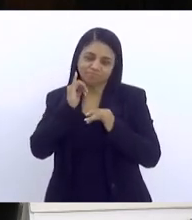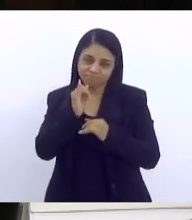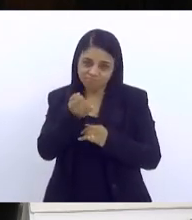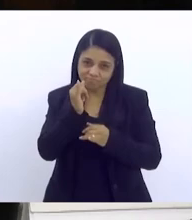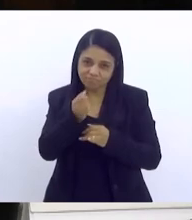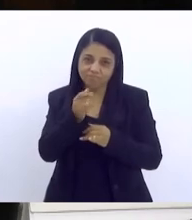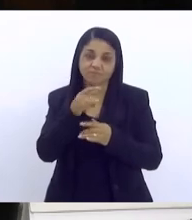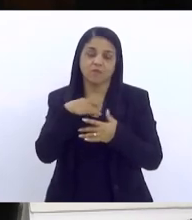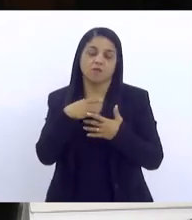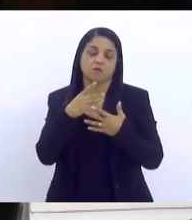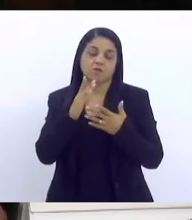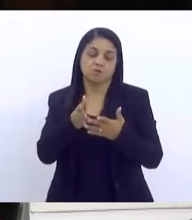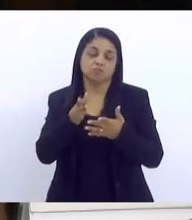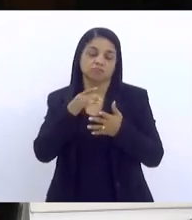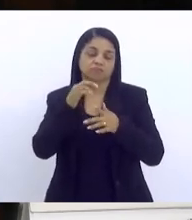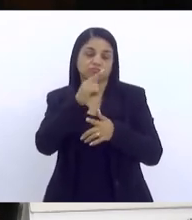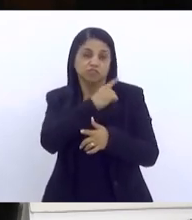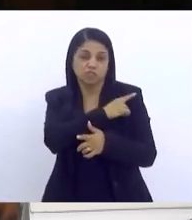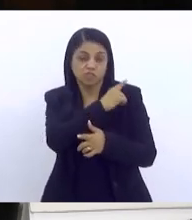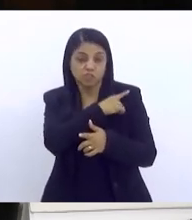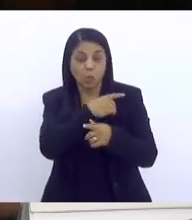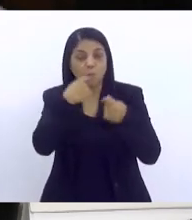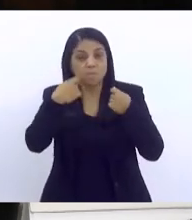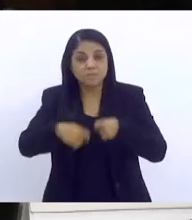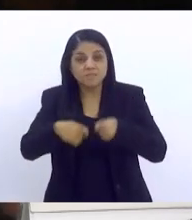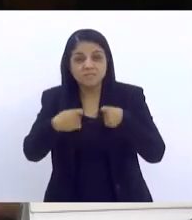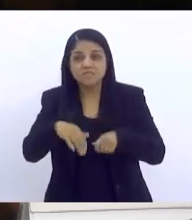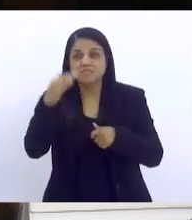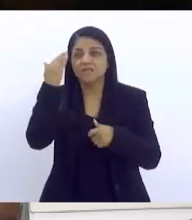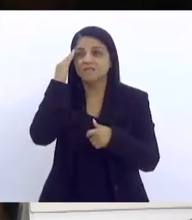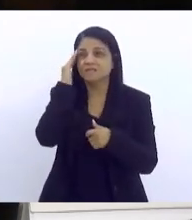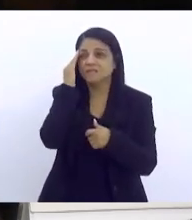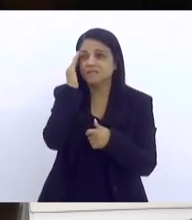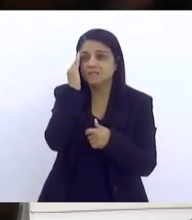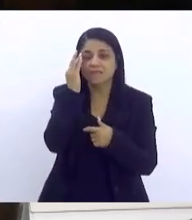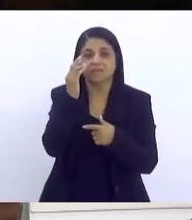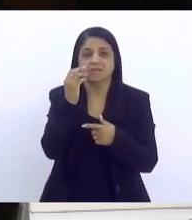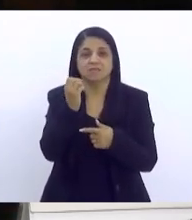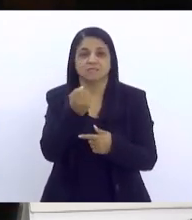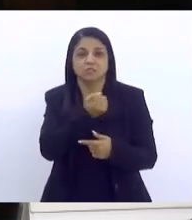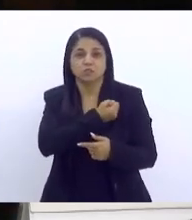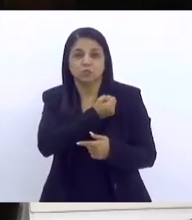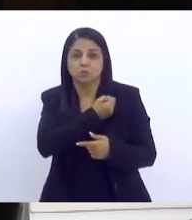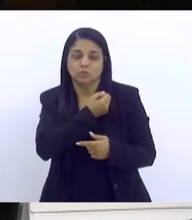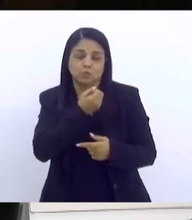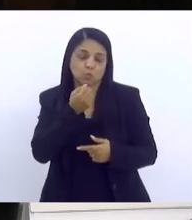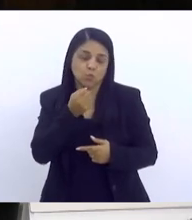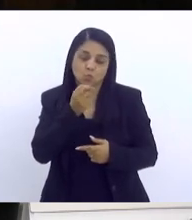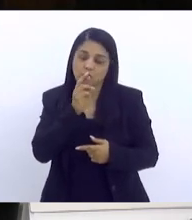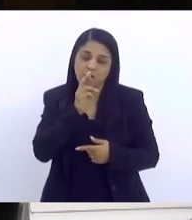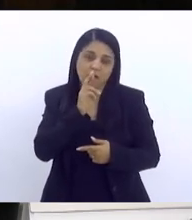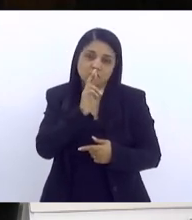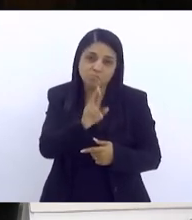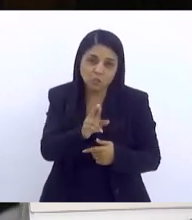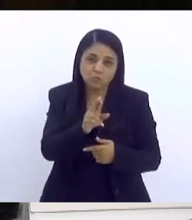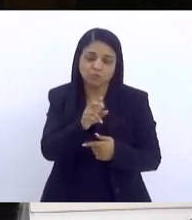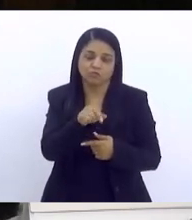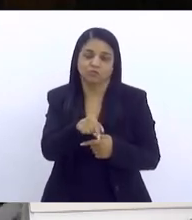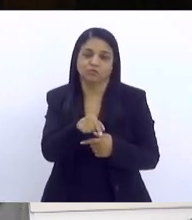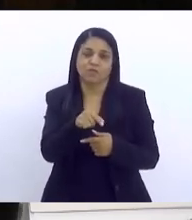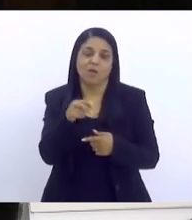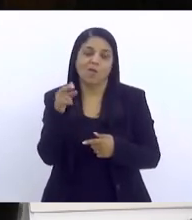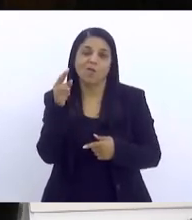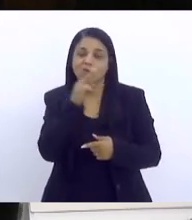um pouco disso, porque as nossas gestões precisam entender que esse número não responde a essa urgência. é que a gente precisa sair daqui